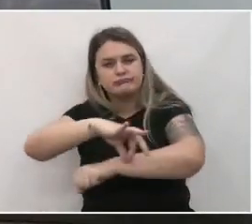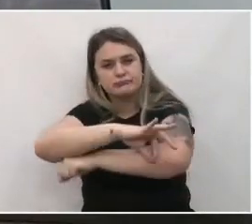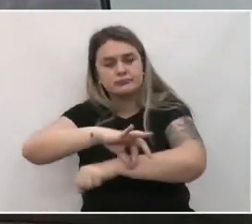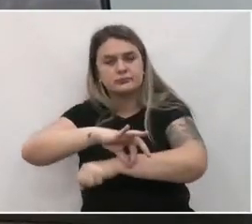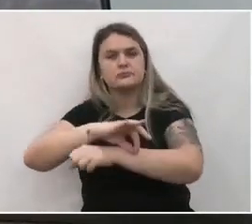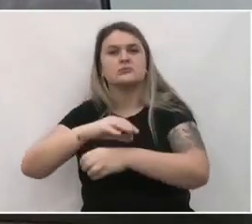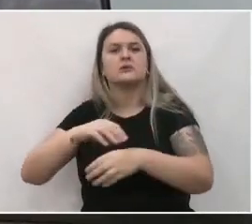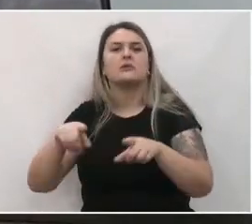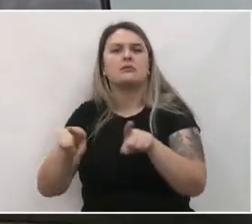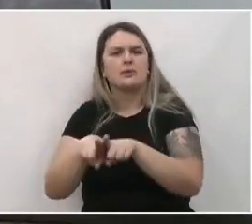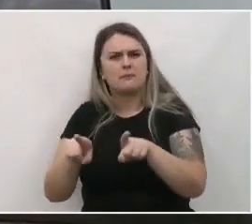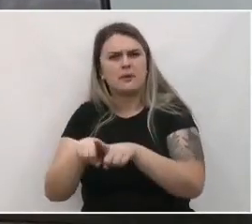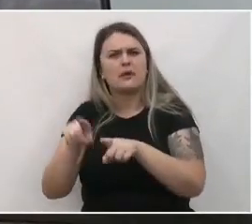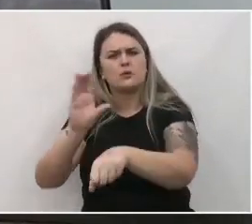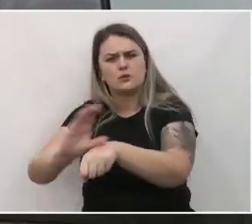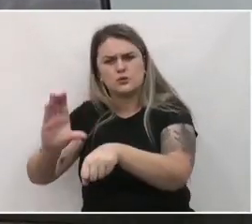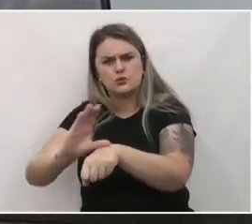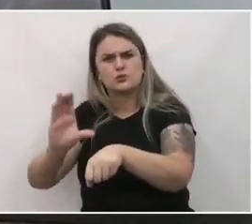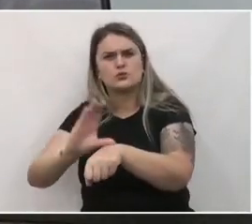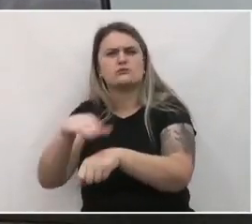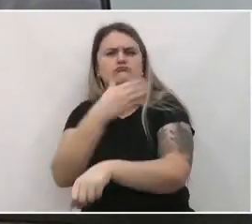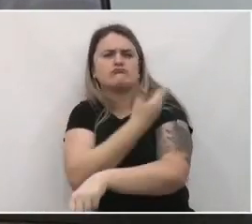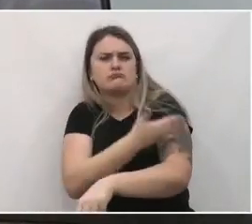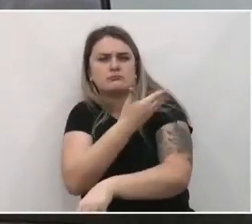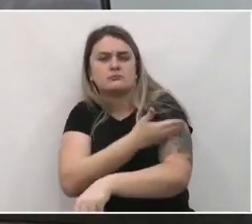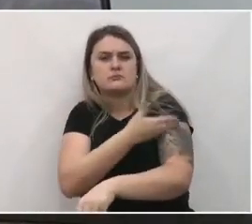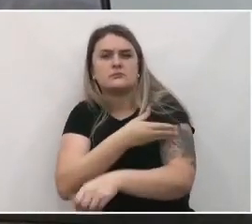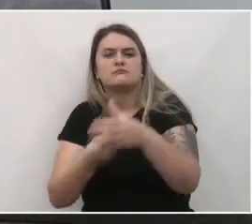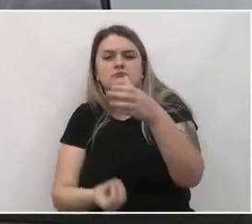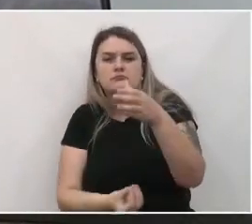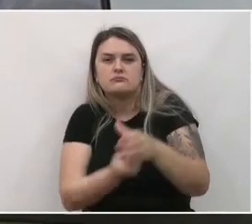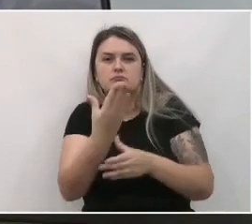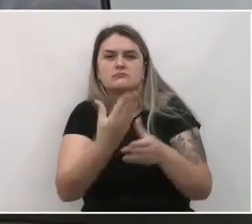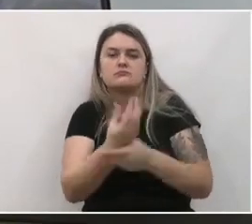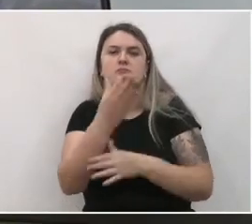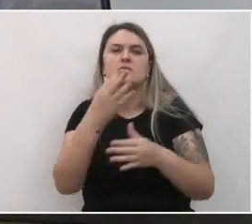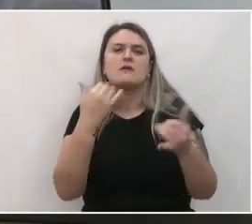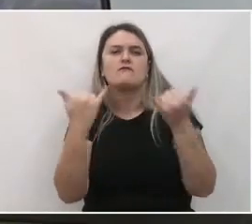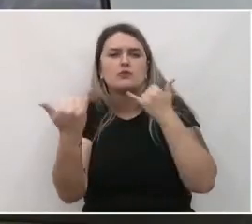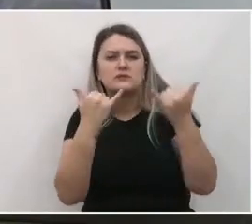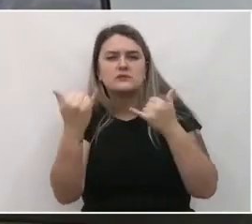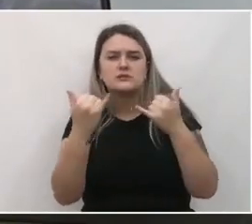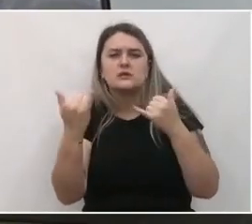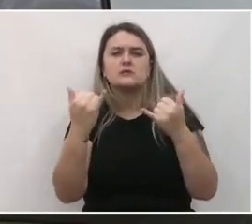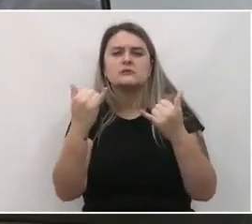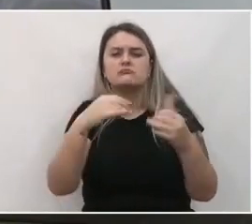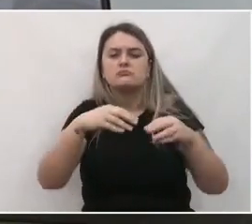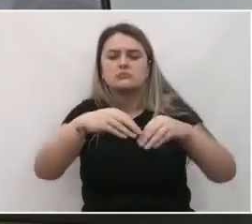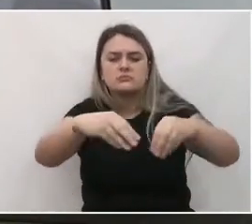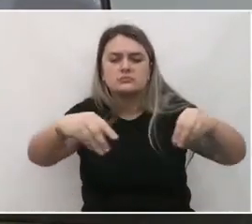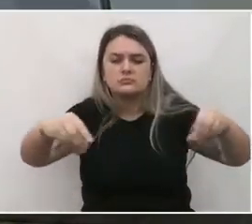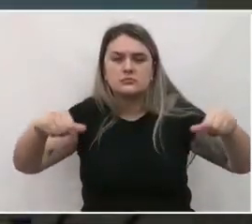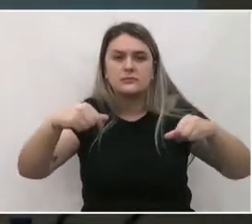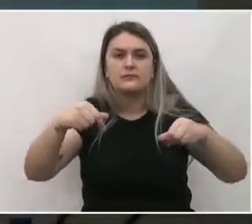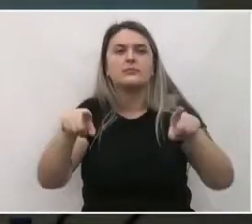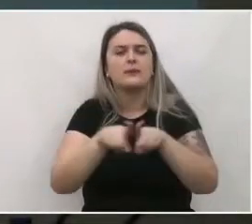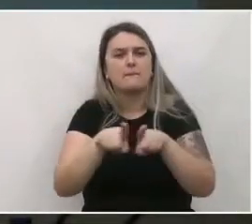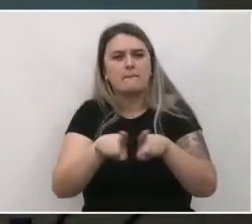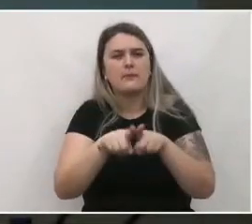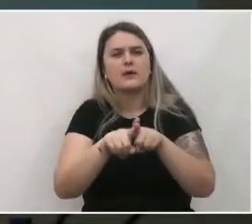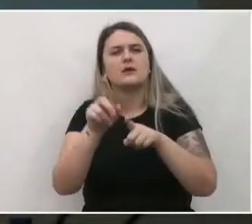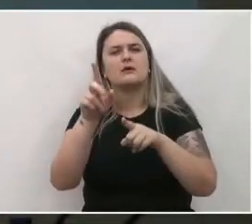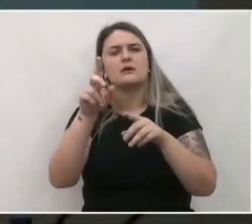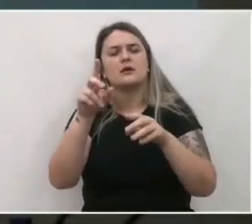atividade de capacitação e treinamento, criação de sistemas e informações geográficas, otimização tributária e temos